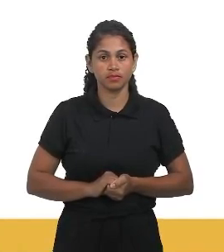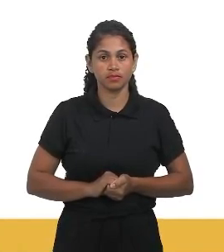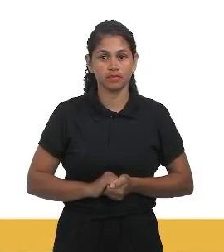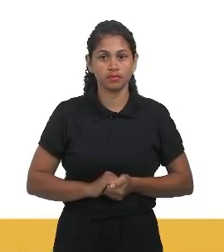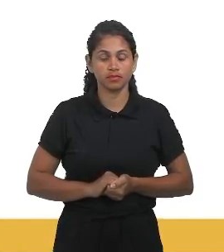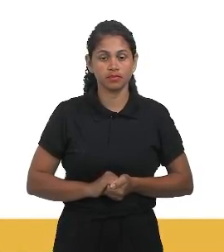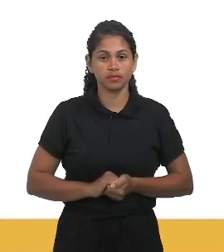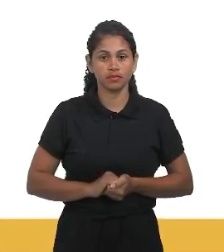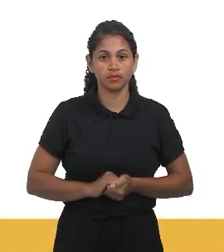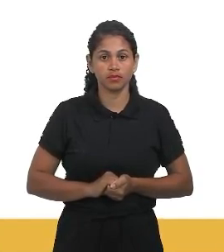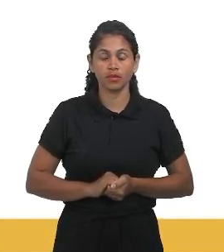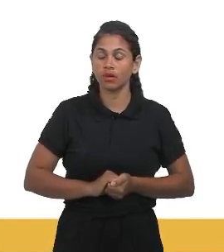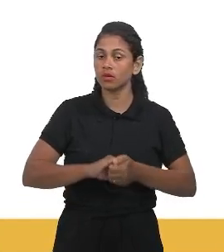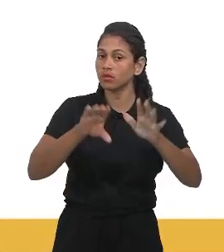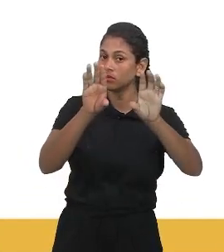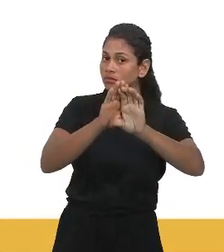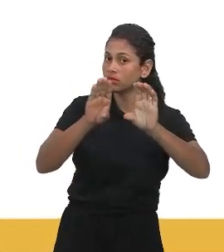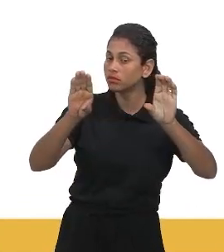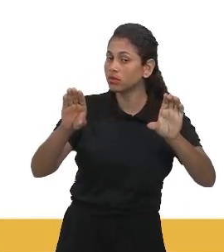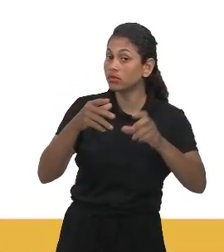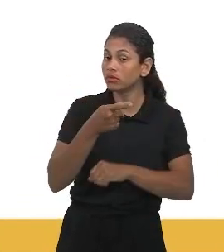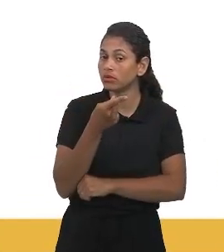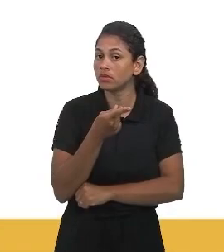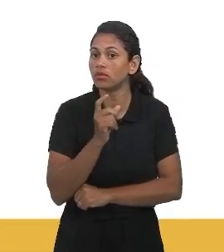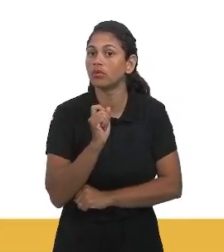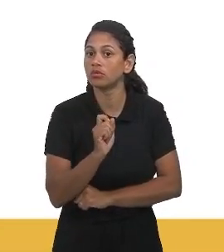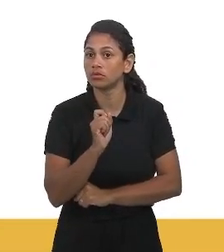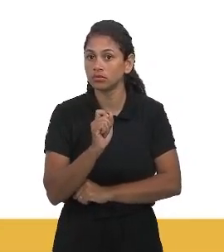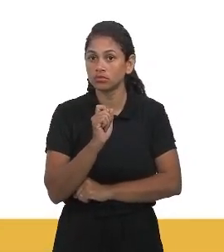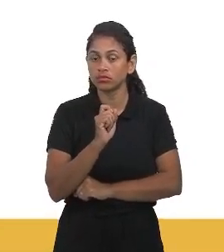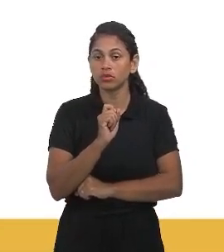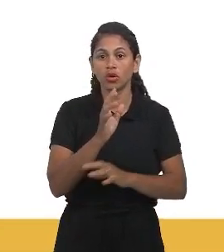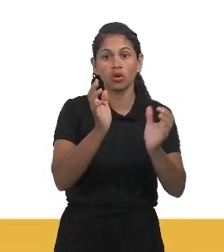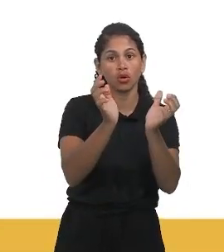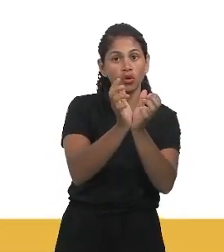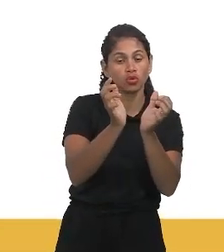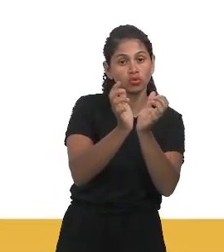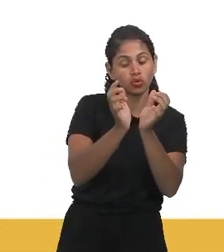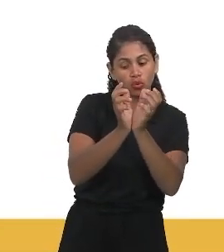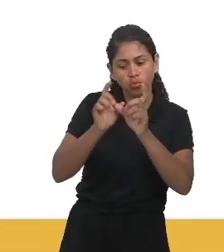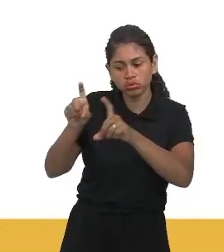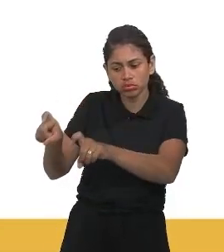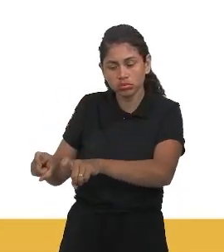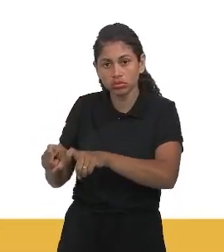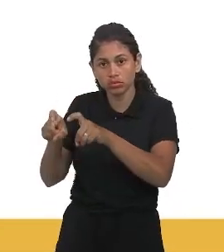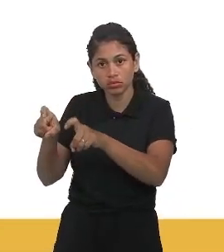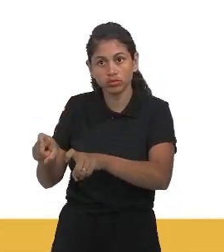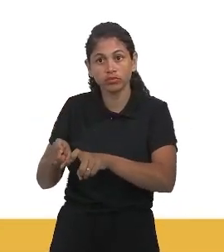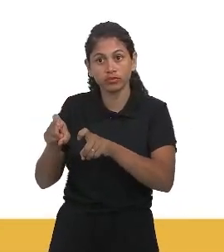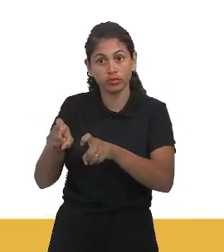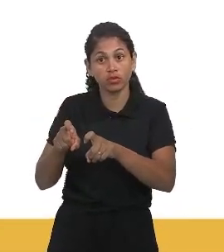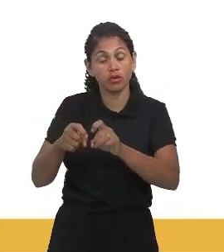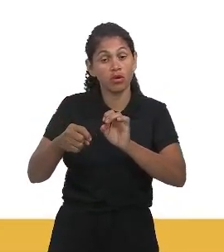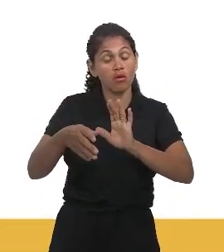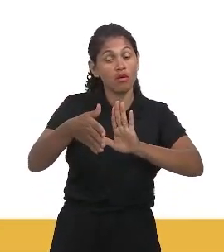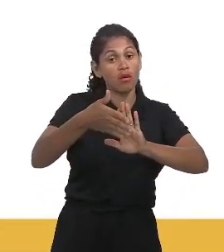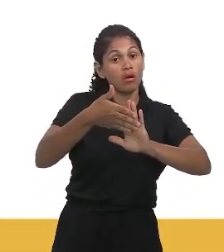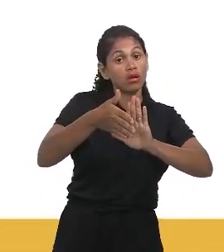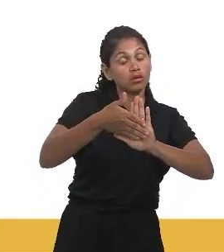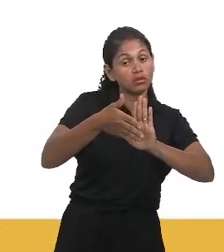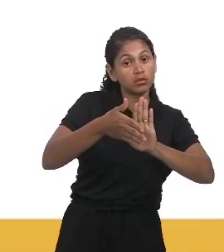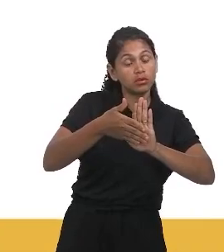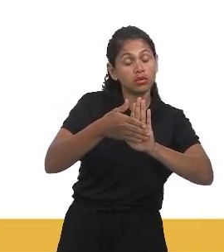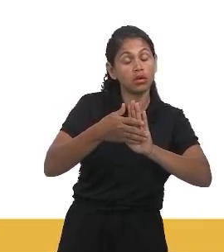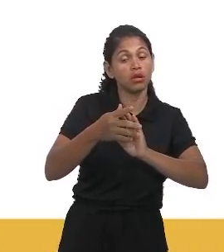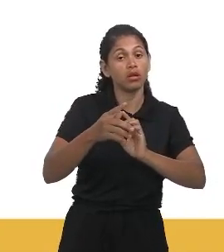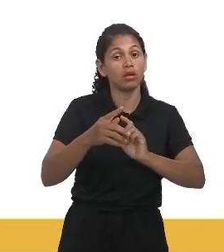enunciado diz o seguinte, os sindicatos rurais foram tratados da forma descrita no texto porque o